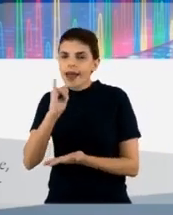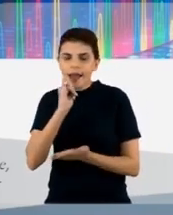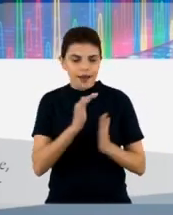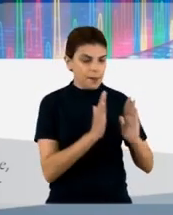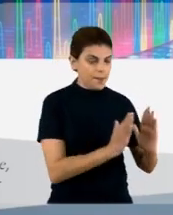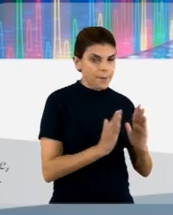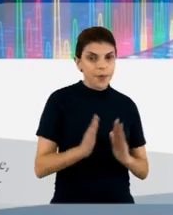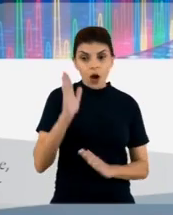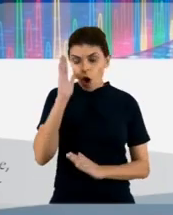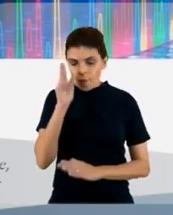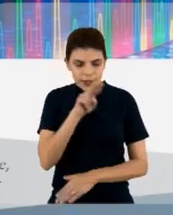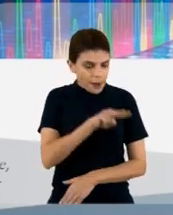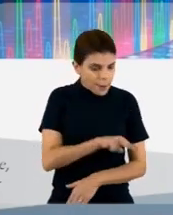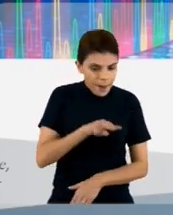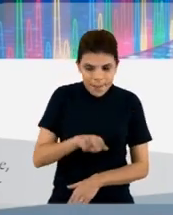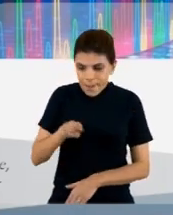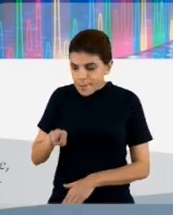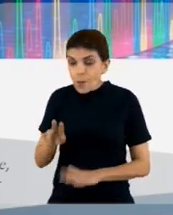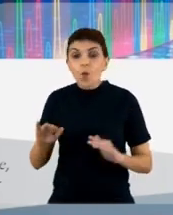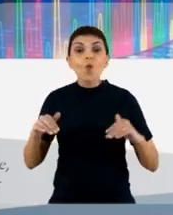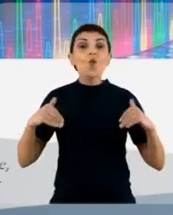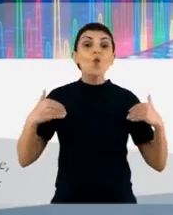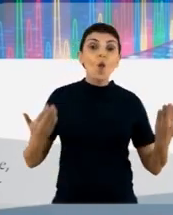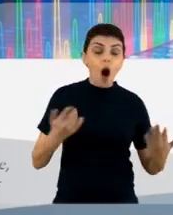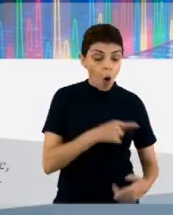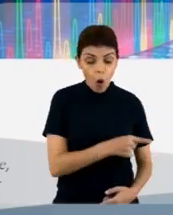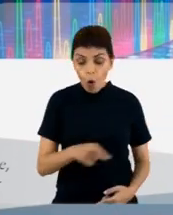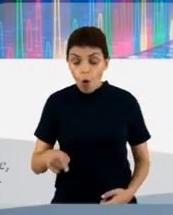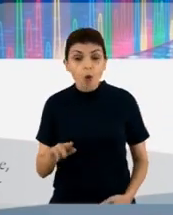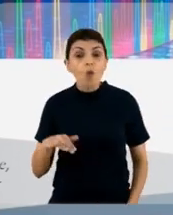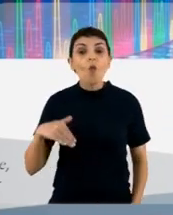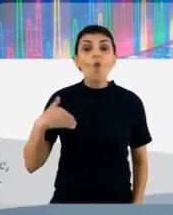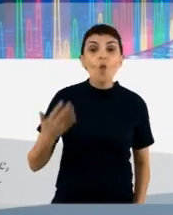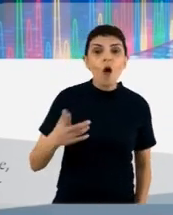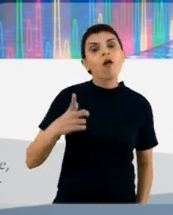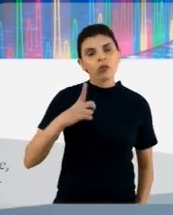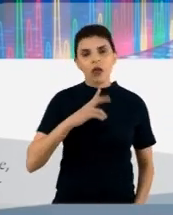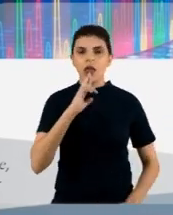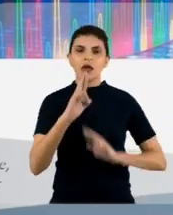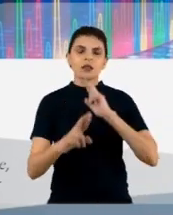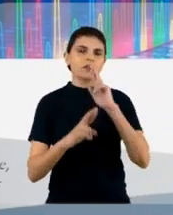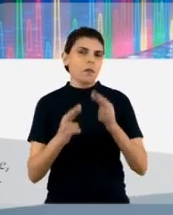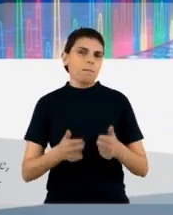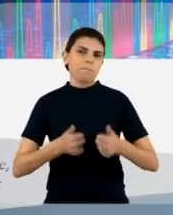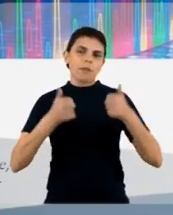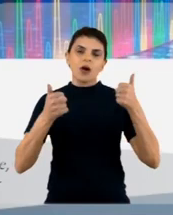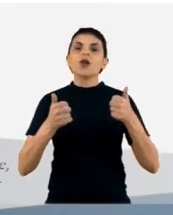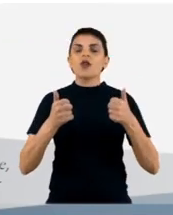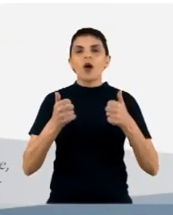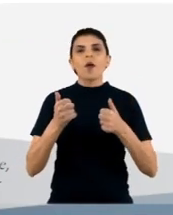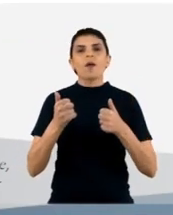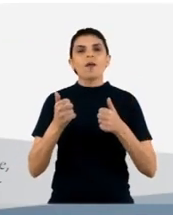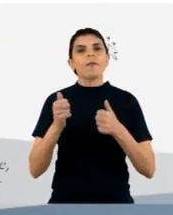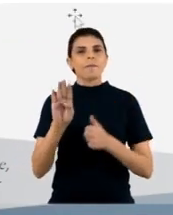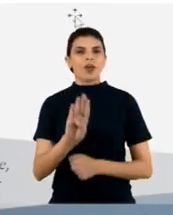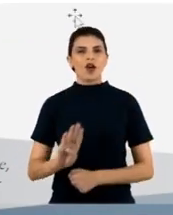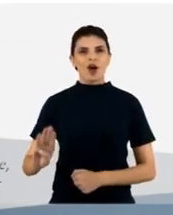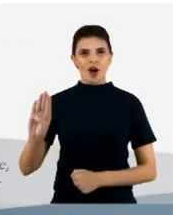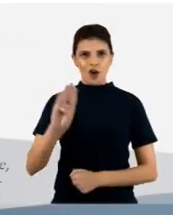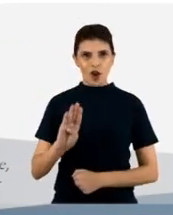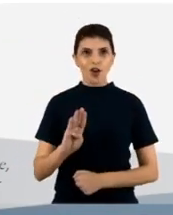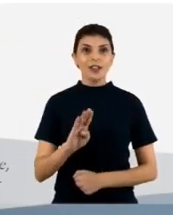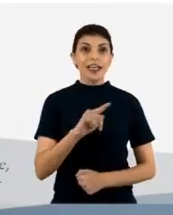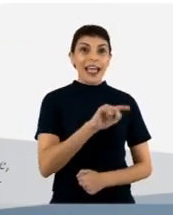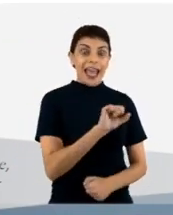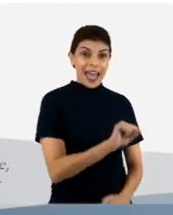observando quais dessas ou qual dessas tem o melhor efeito biológico e a partir daí então